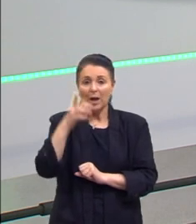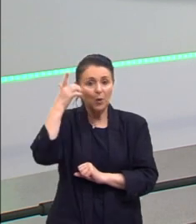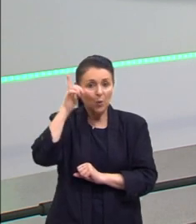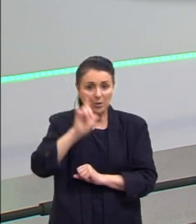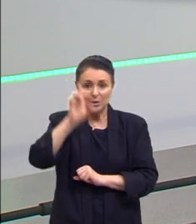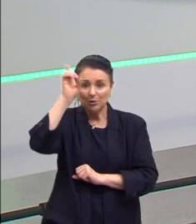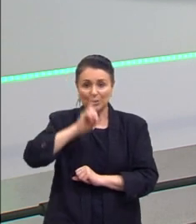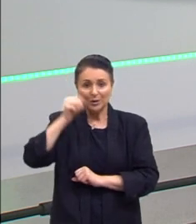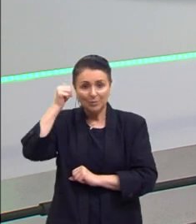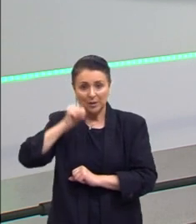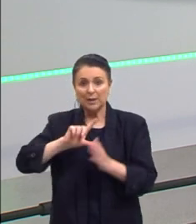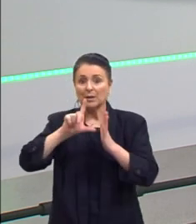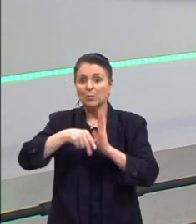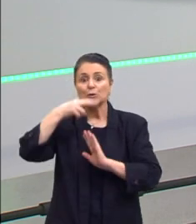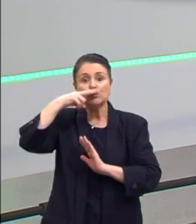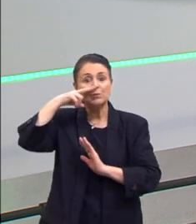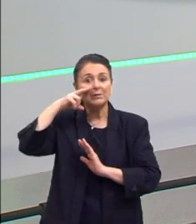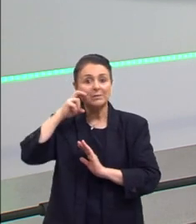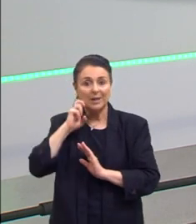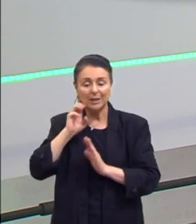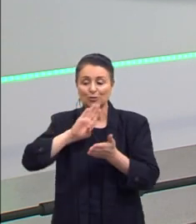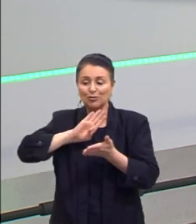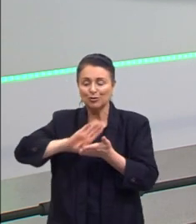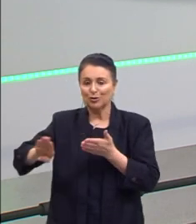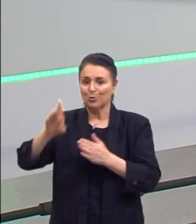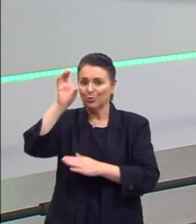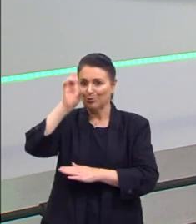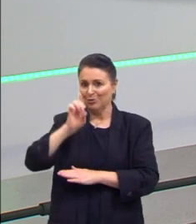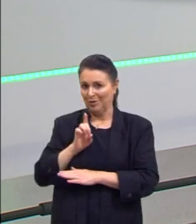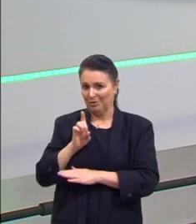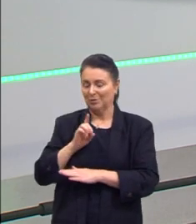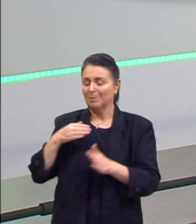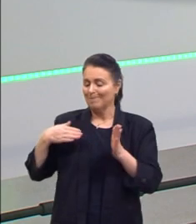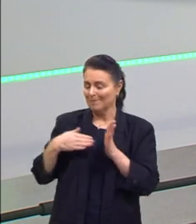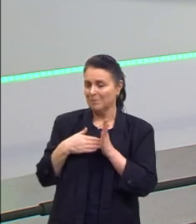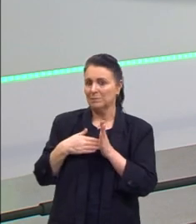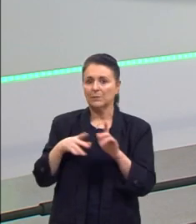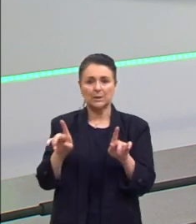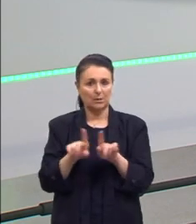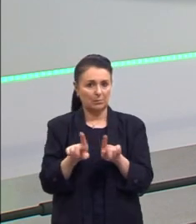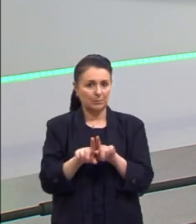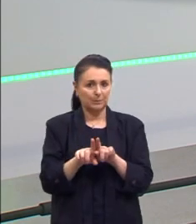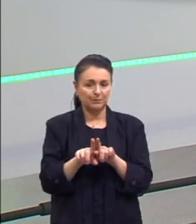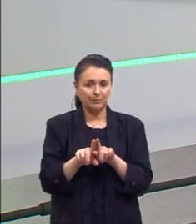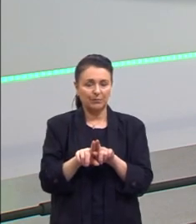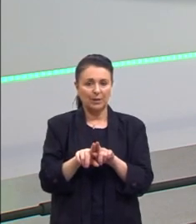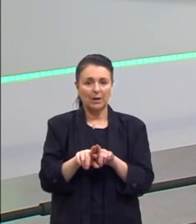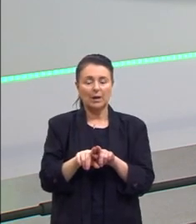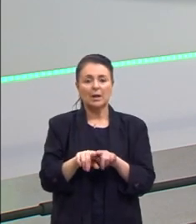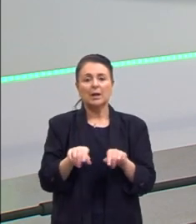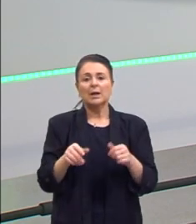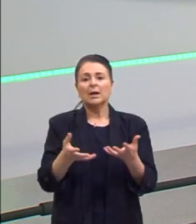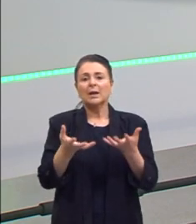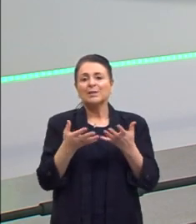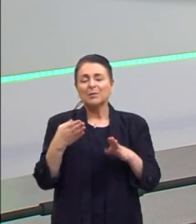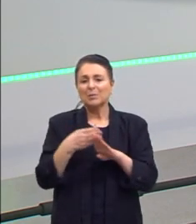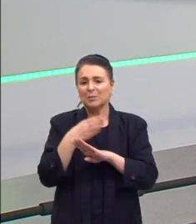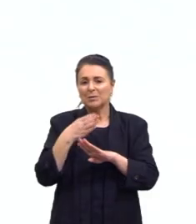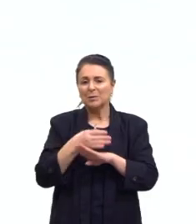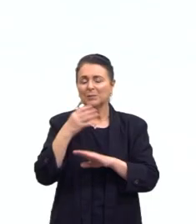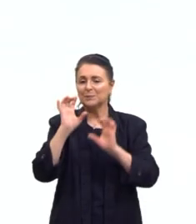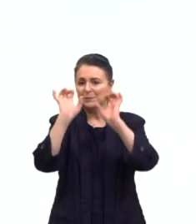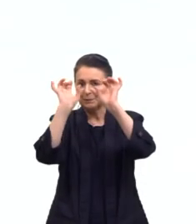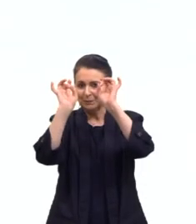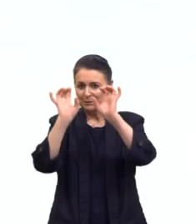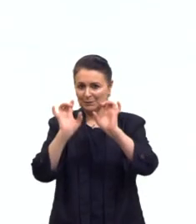Depois, com o Stalin, alguns desses direitos vão ser freados também. E eu quero trazer aqui uma participação muito